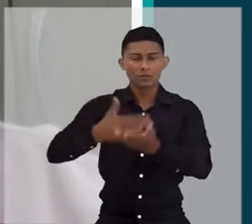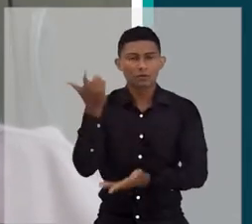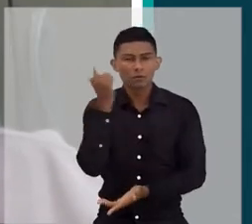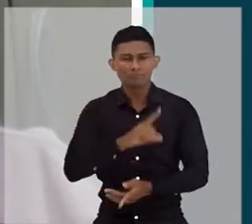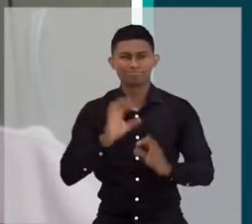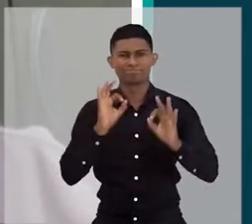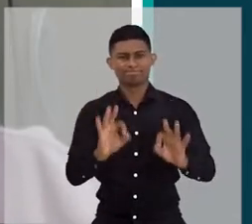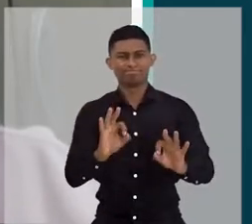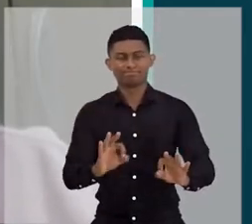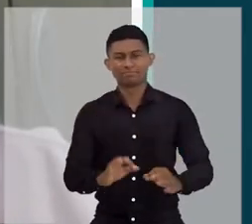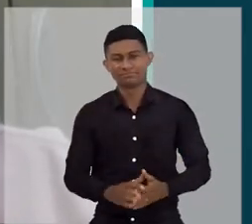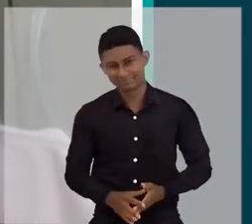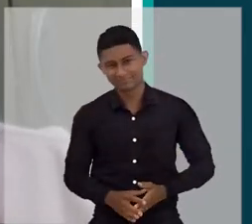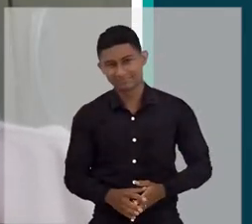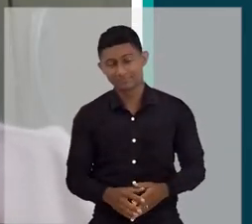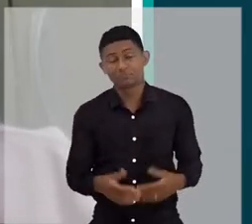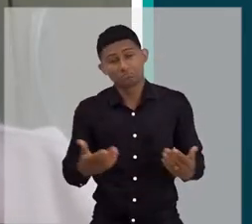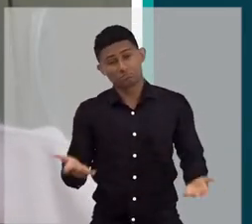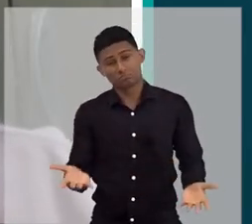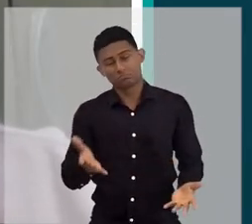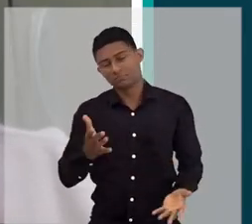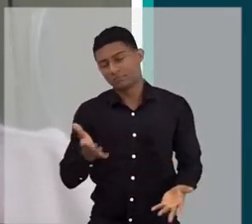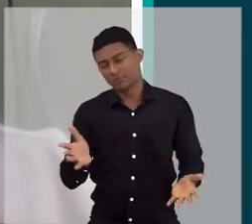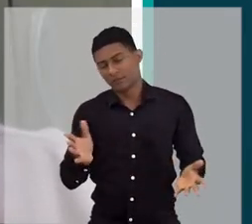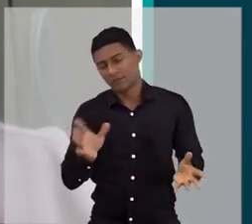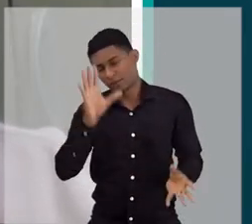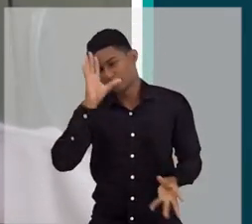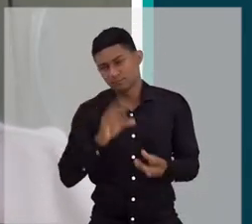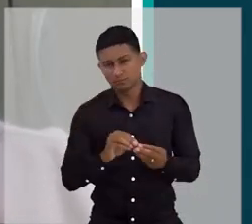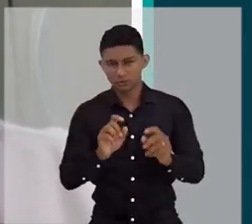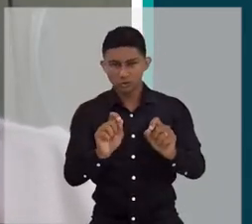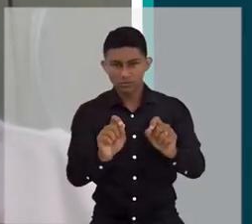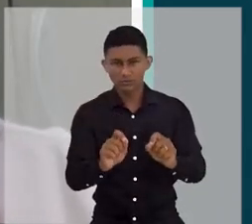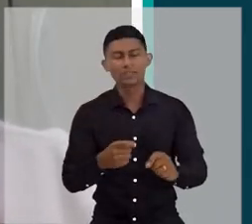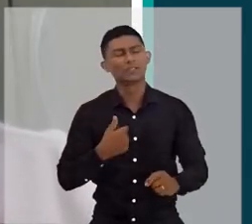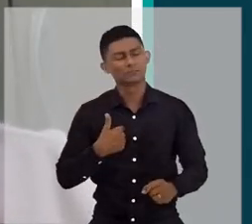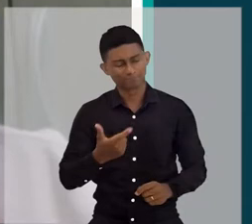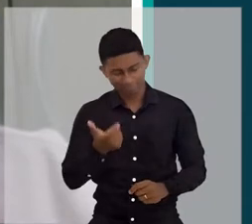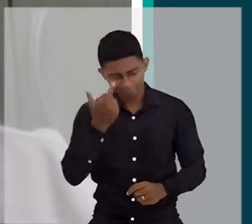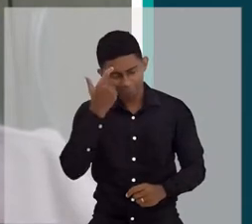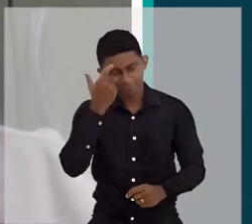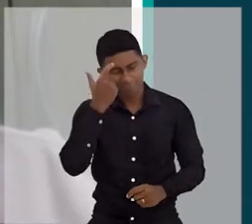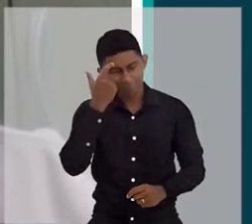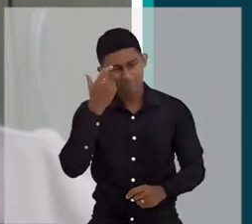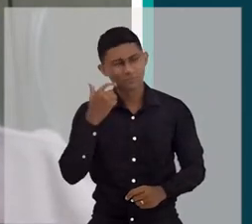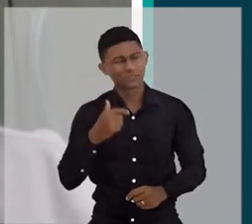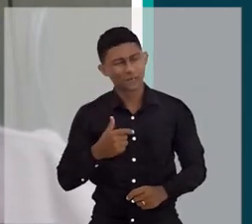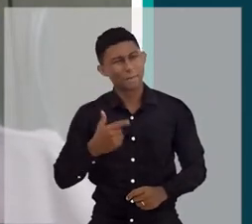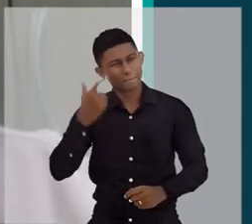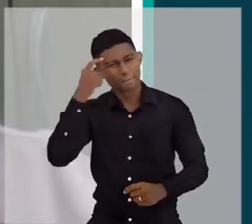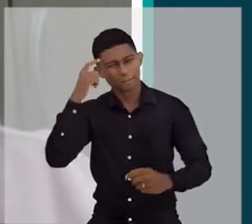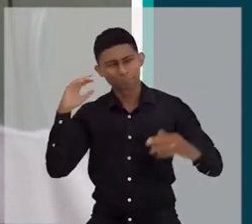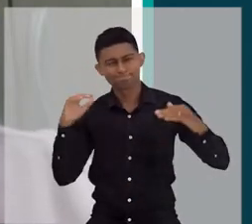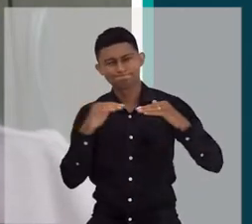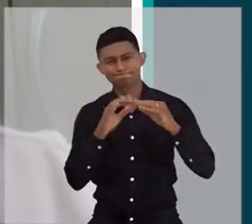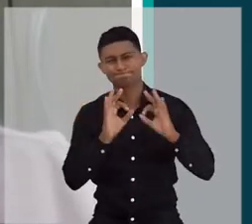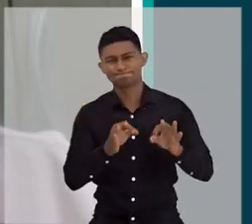tipo de coisa, mas acabou dando certo. E aí, concluindo, eu concordo que